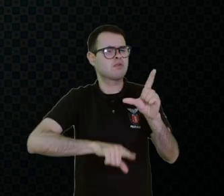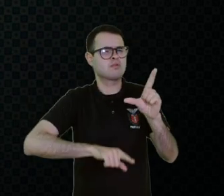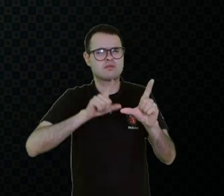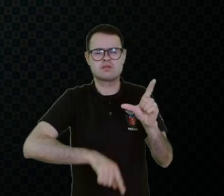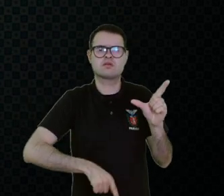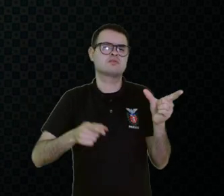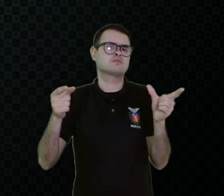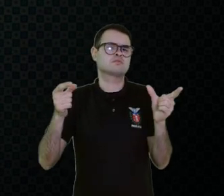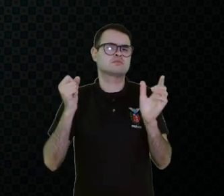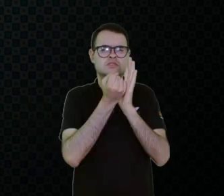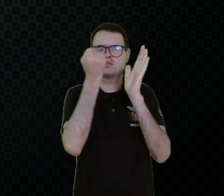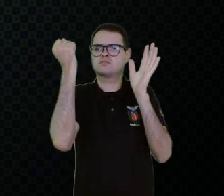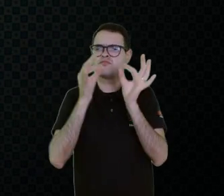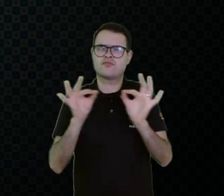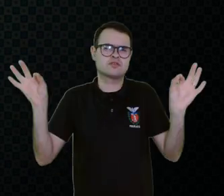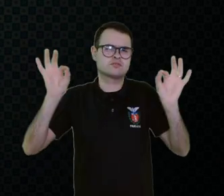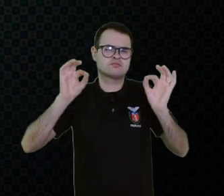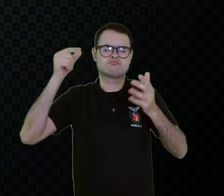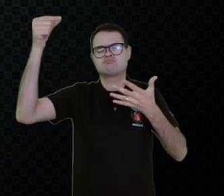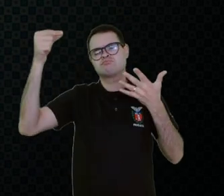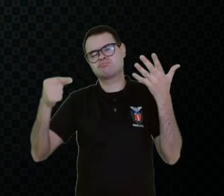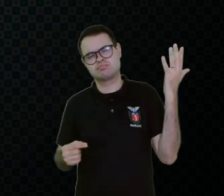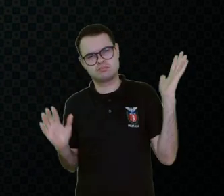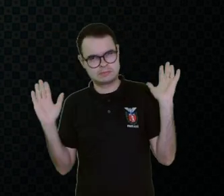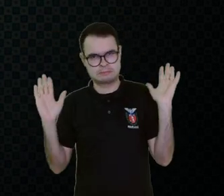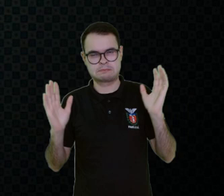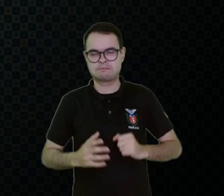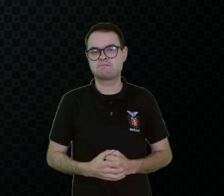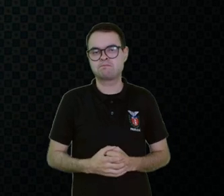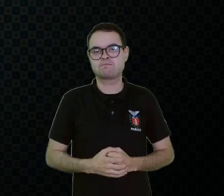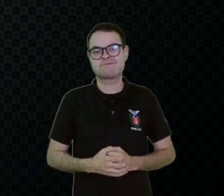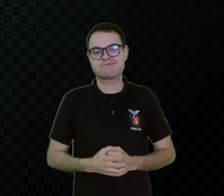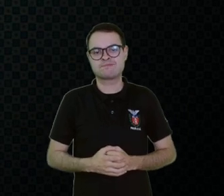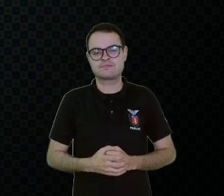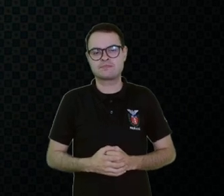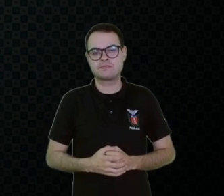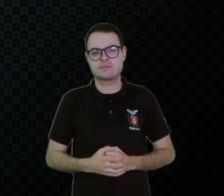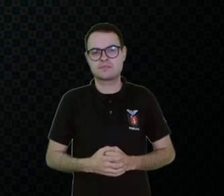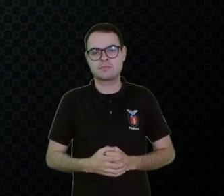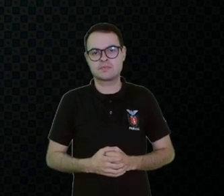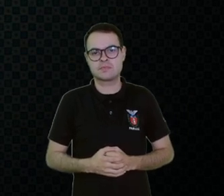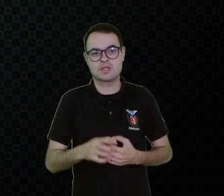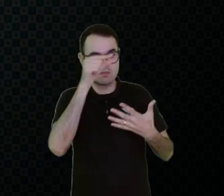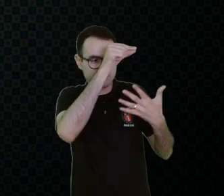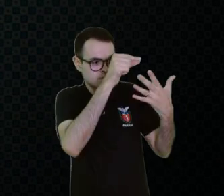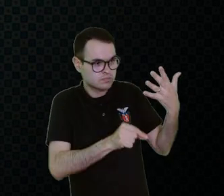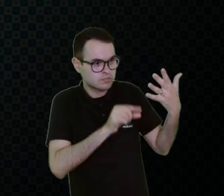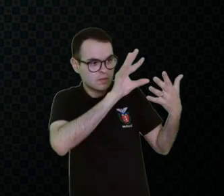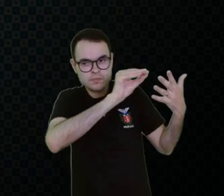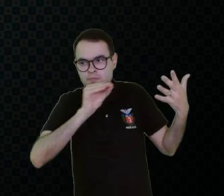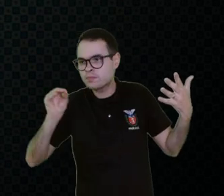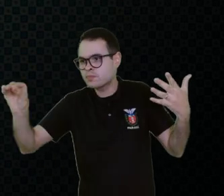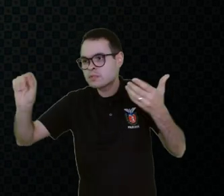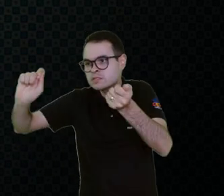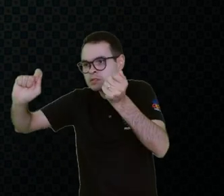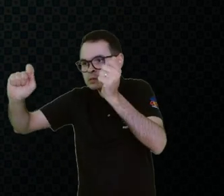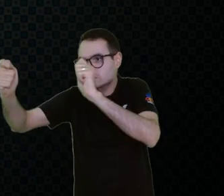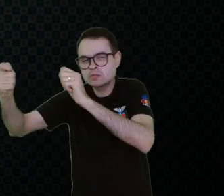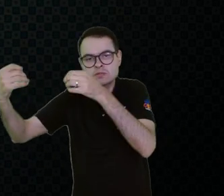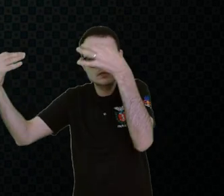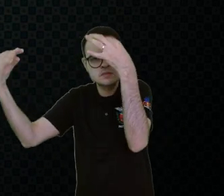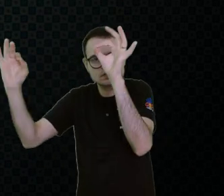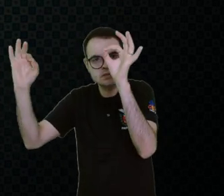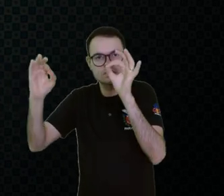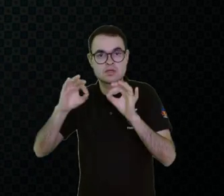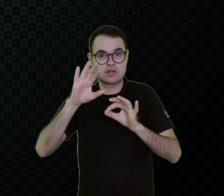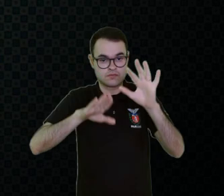frases, números, enfim, é uma infinidade de recursos. Elas devem ser personalizadas, né? O que a gente,